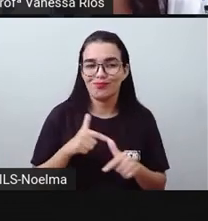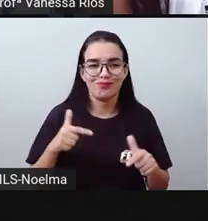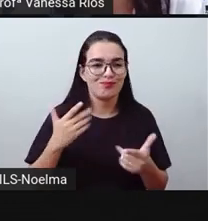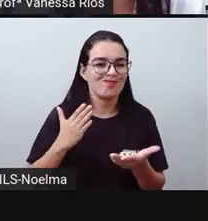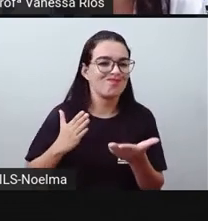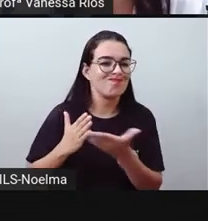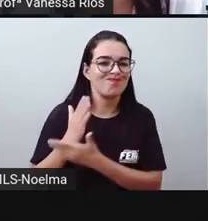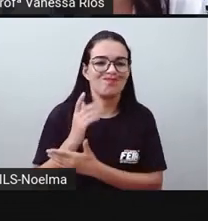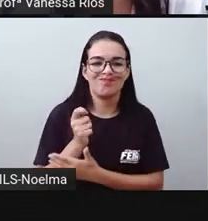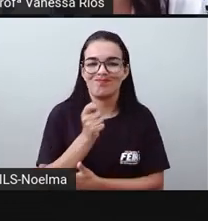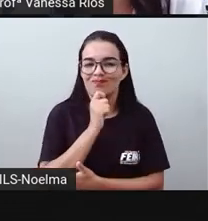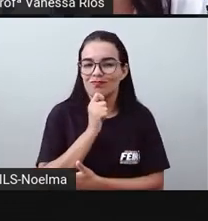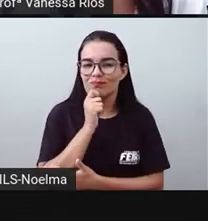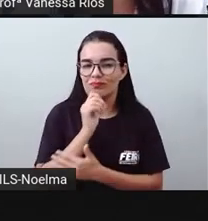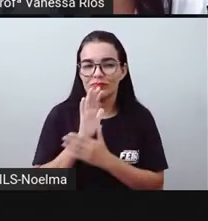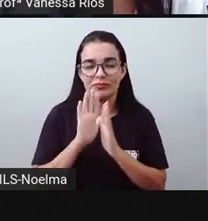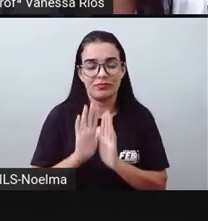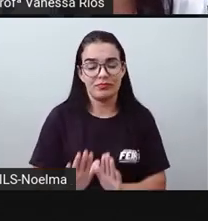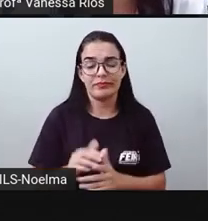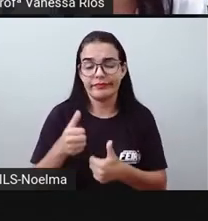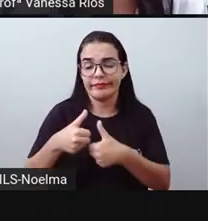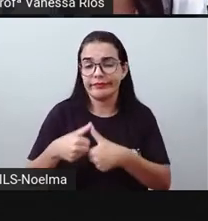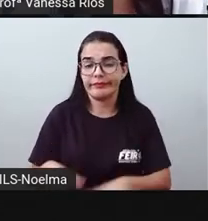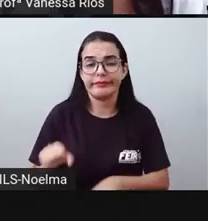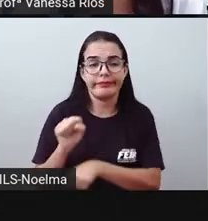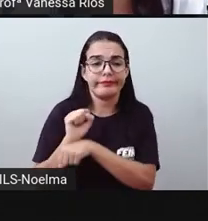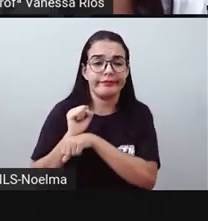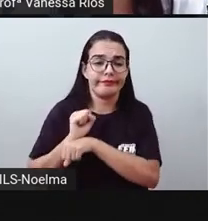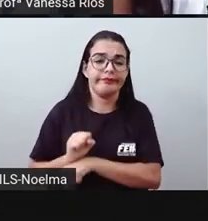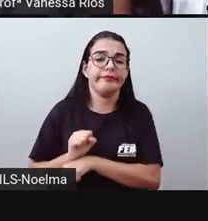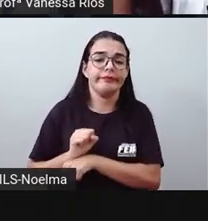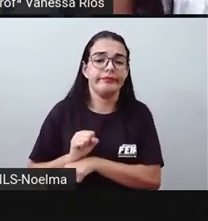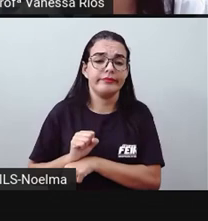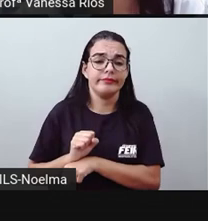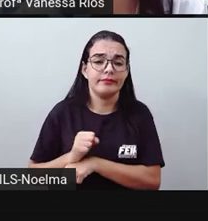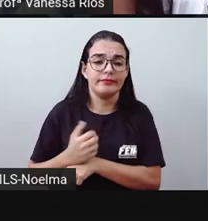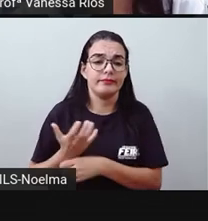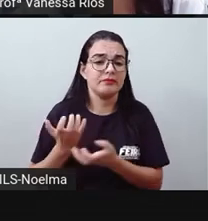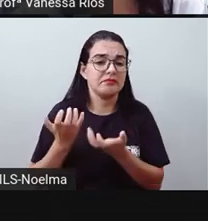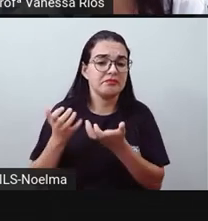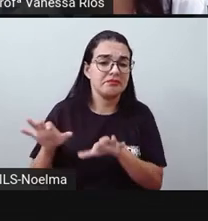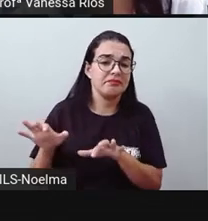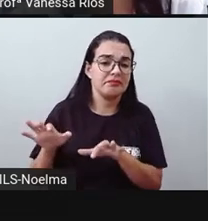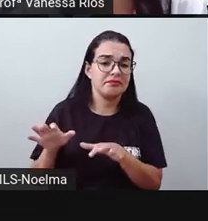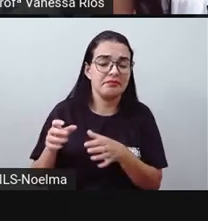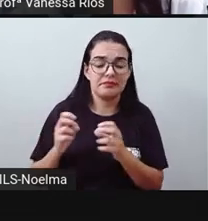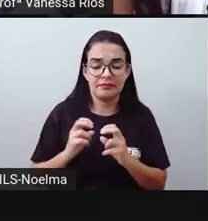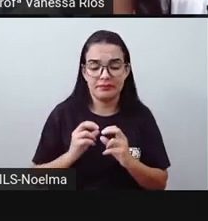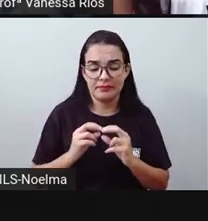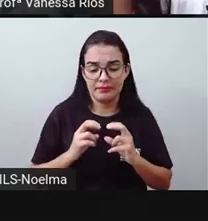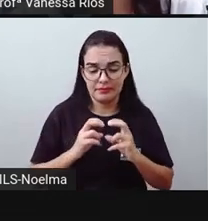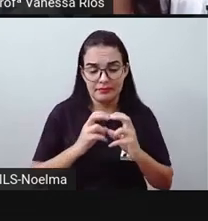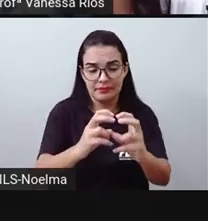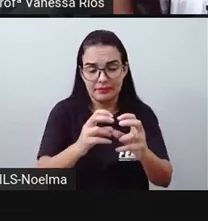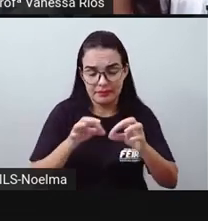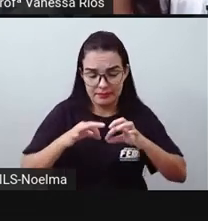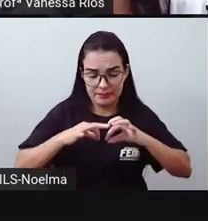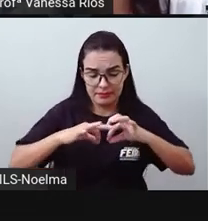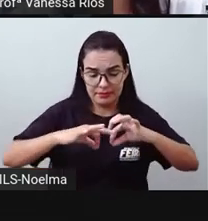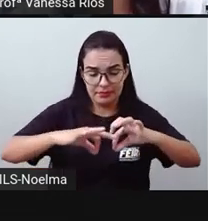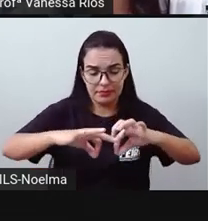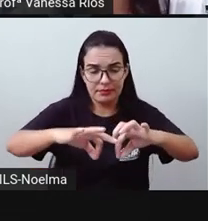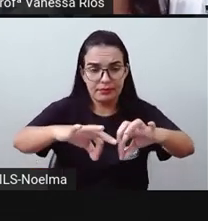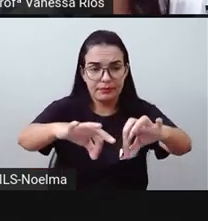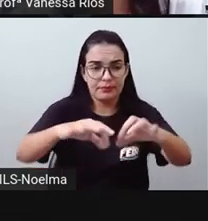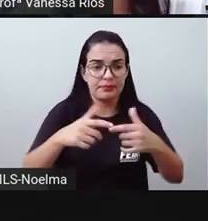permitiram que acontecessem mudanças nisso que a gente está observando no mapa. Neste mapa aqui a gente consegue observar quais